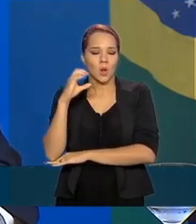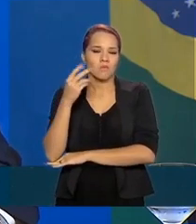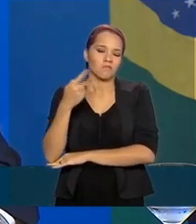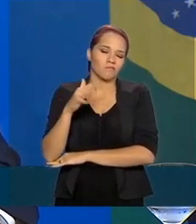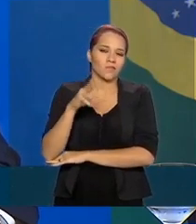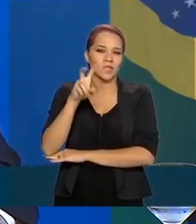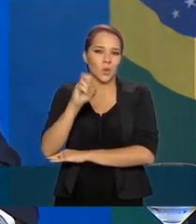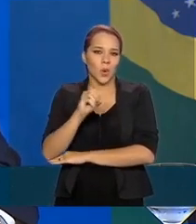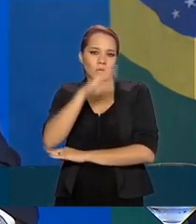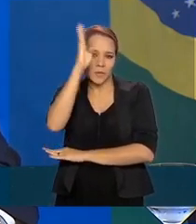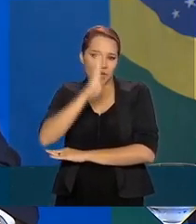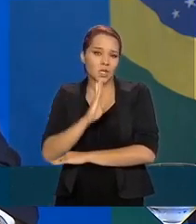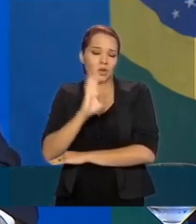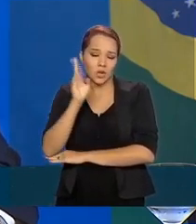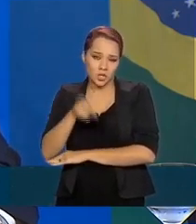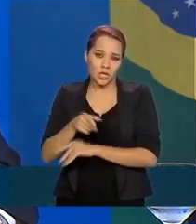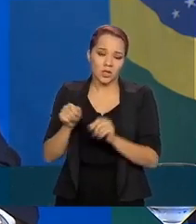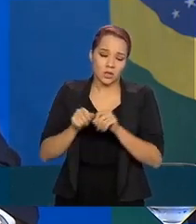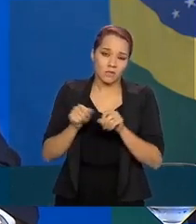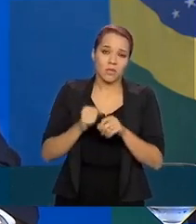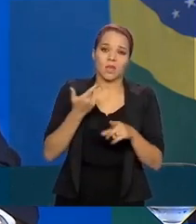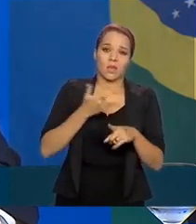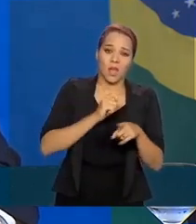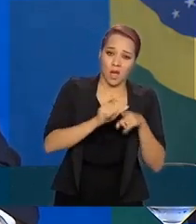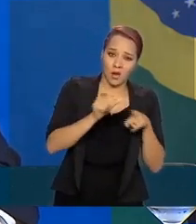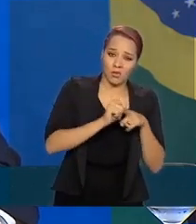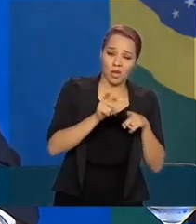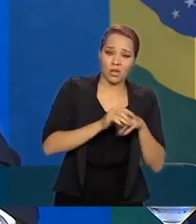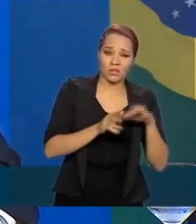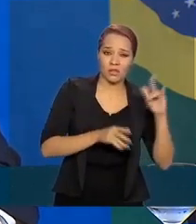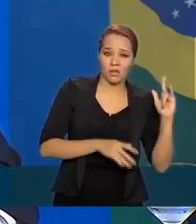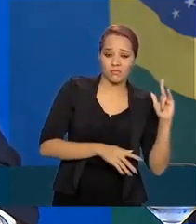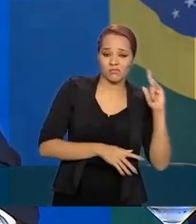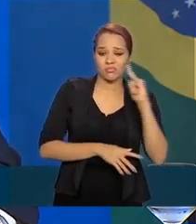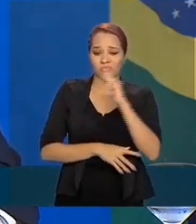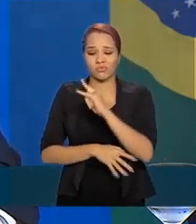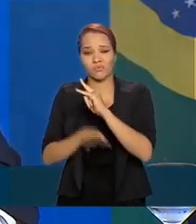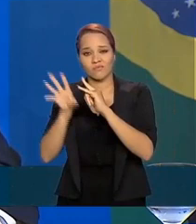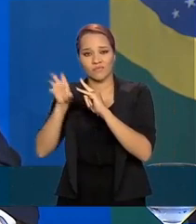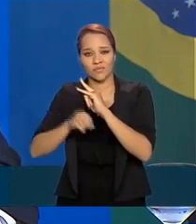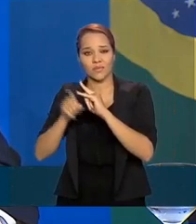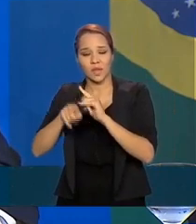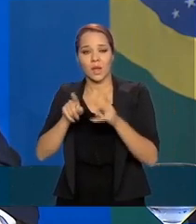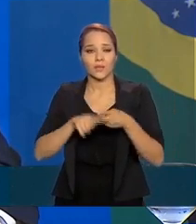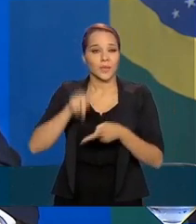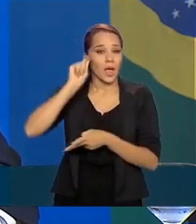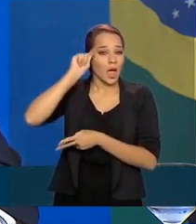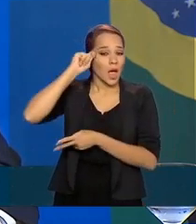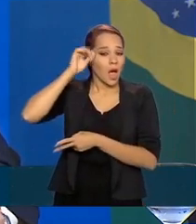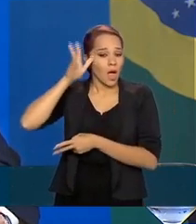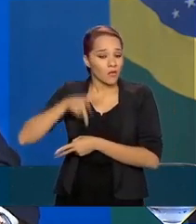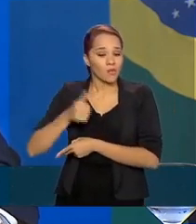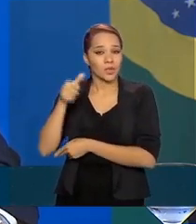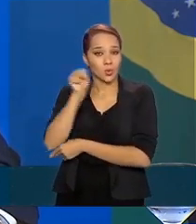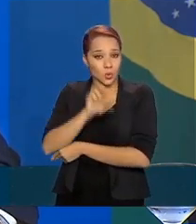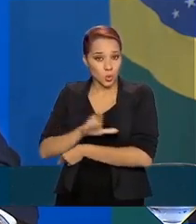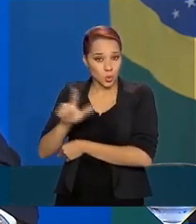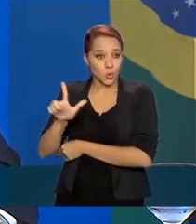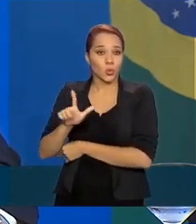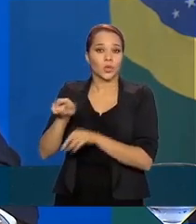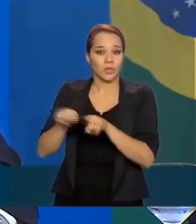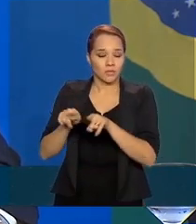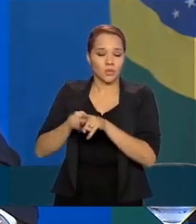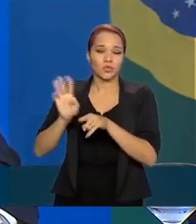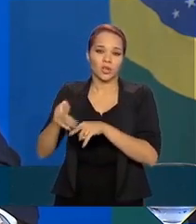brasileiros. Já estamos contratando o voo charter, porque parece ser a única alternativa. África do Sul, hoje está vindo um voo ainda comercial